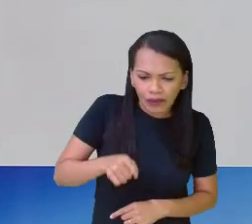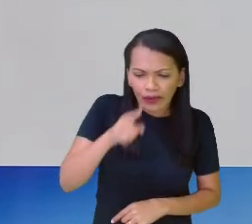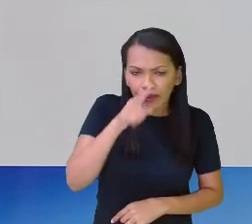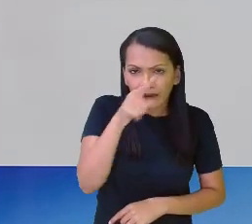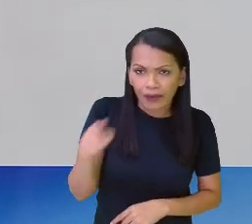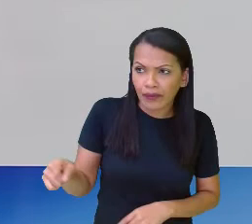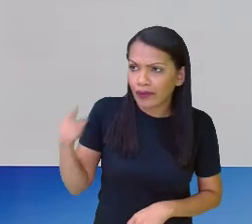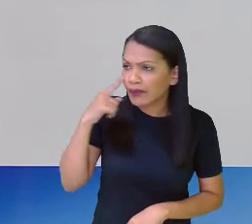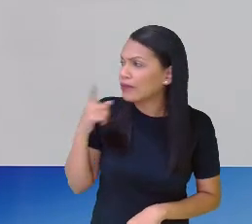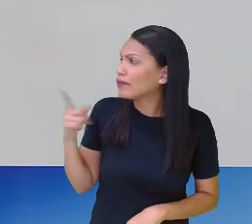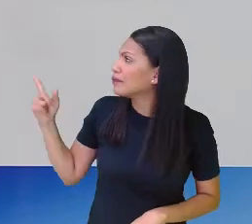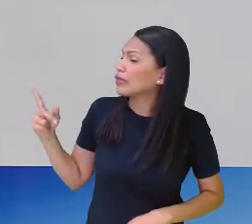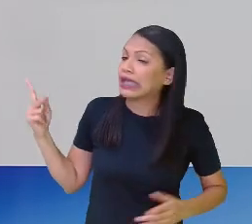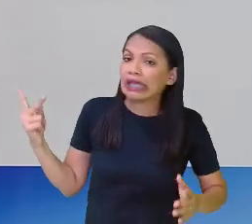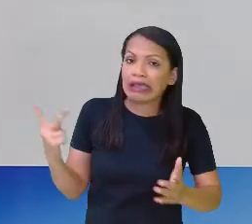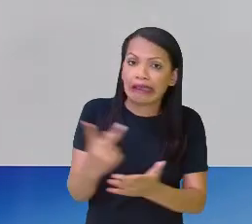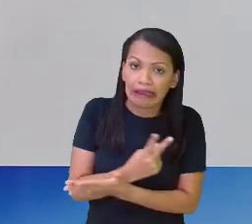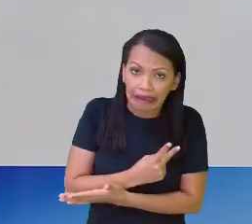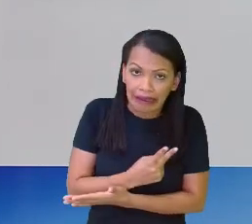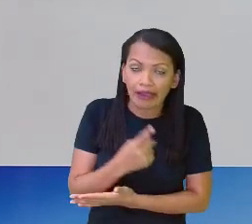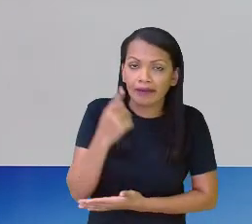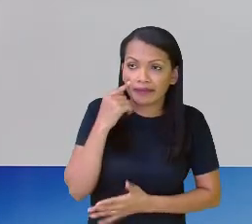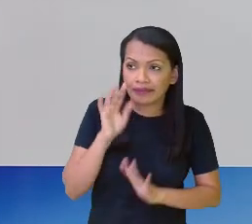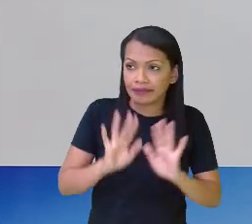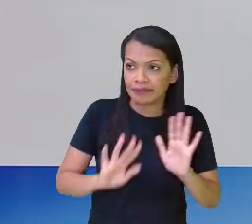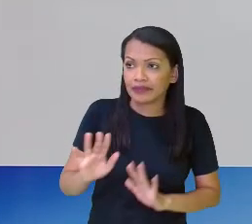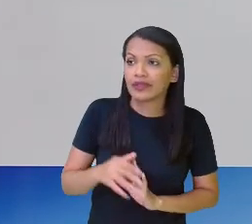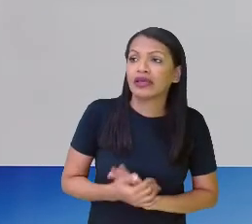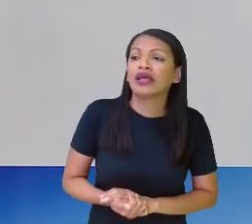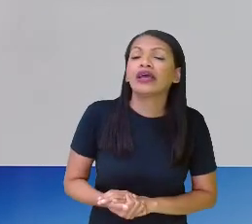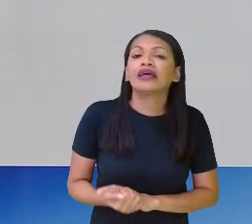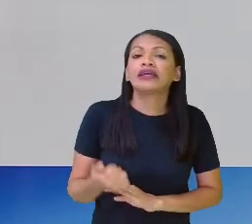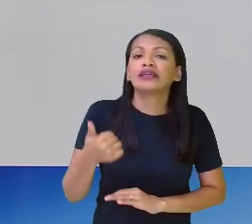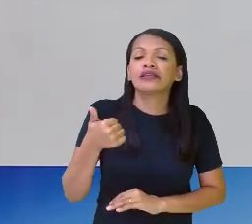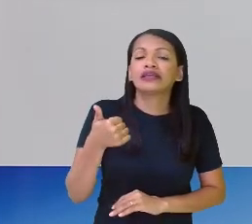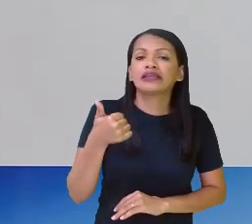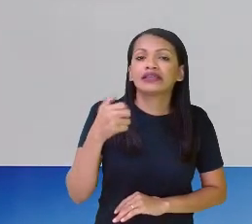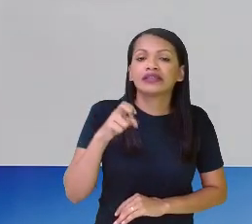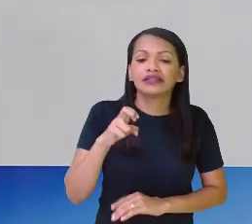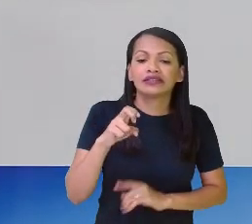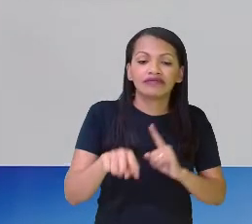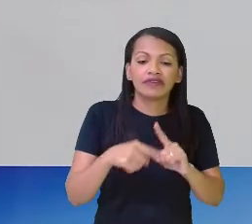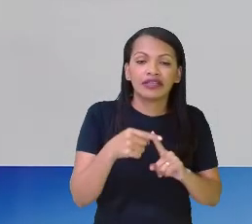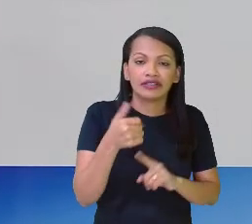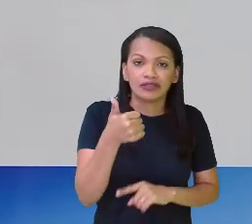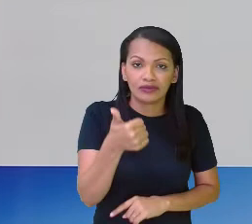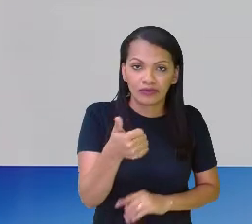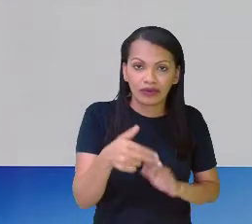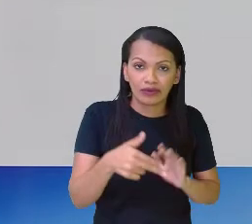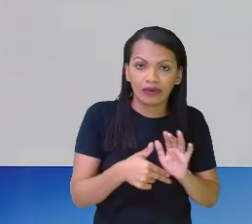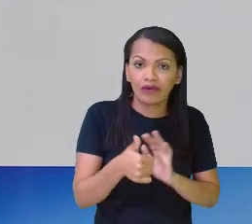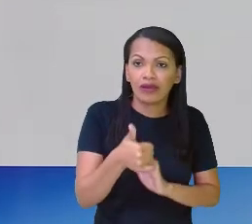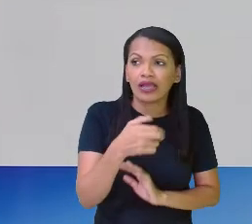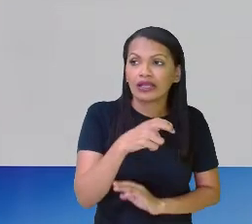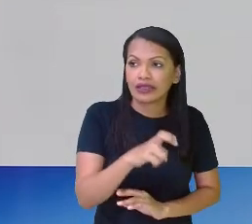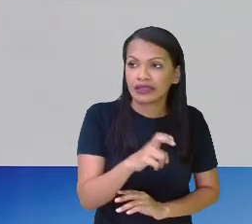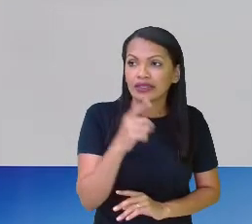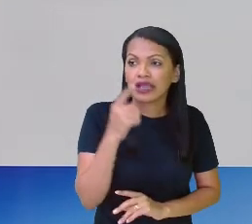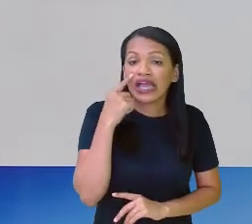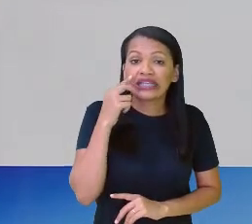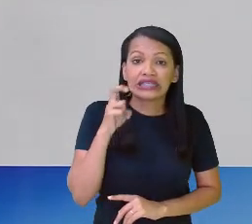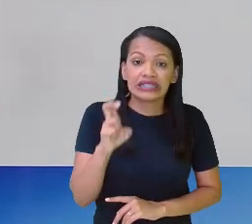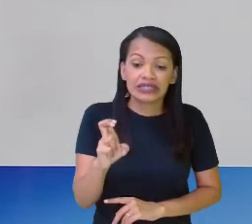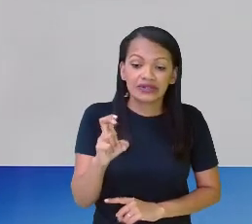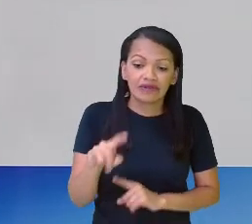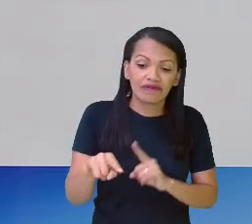esse tipo de questão, ó. 15 vezes 1, 15. 3 vezes 5, 15. Achou a fração equivalente. Se